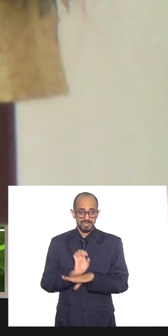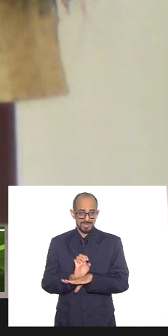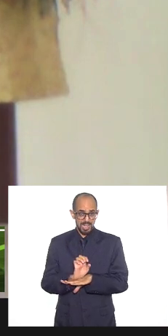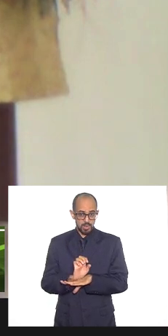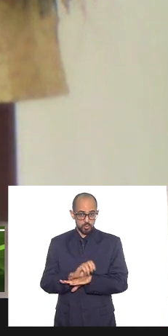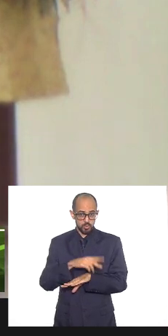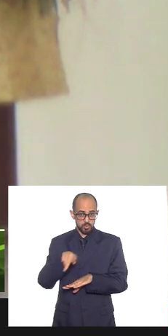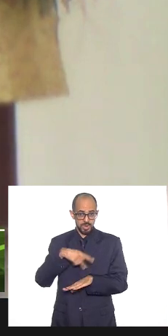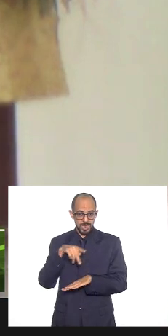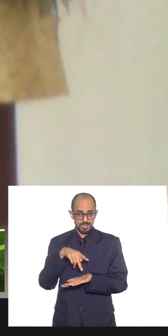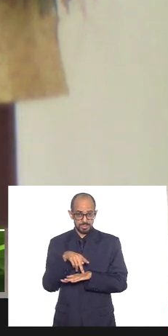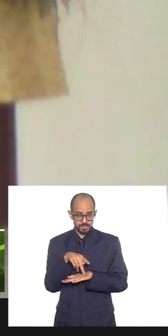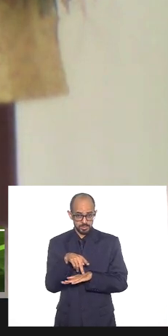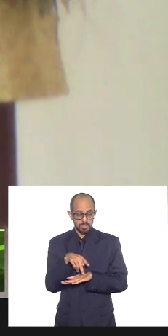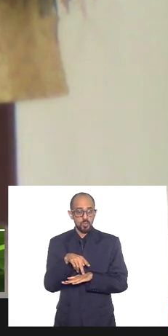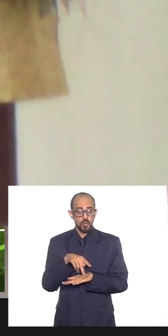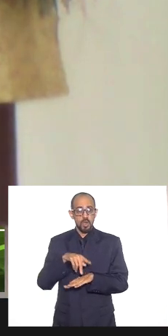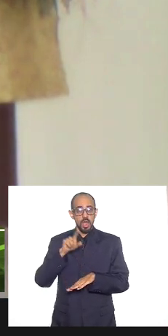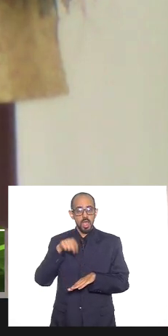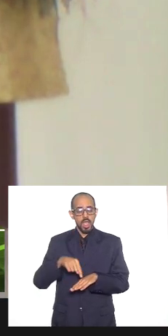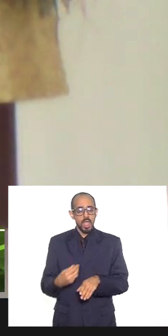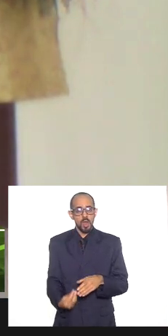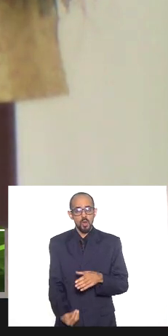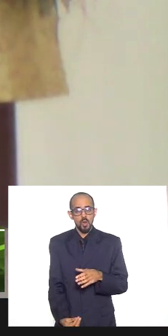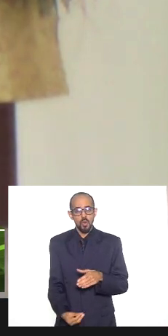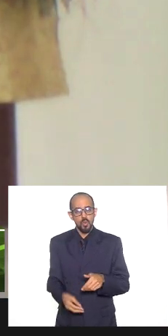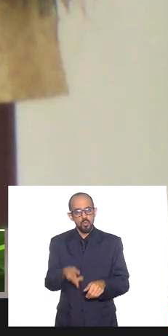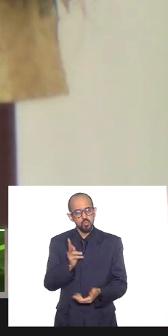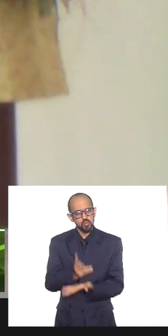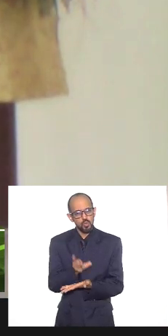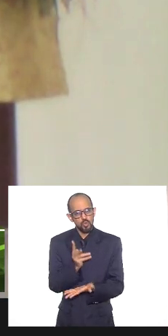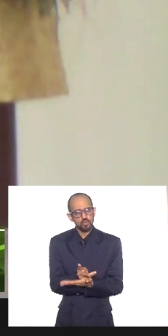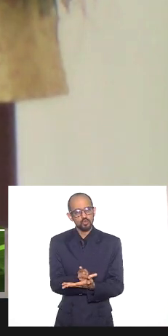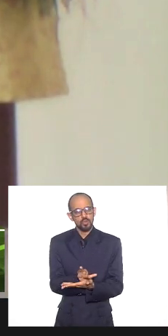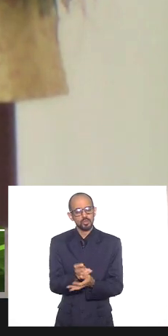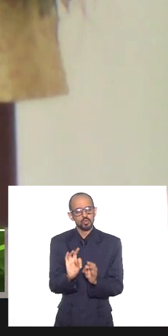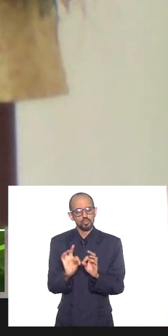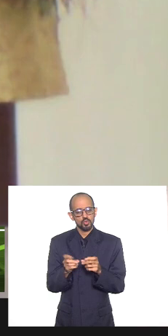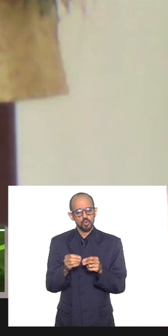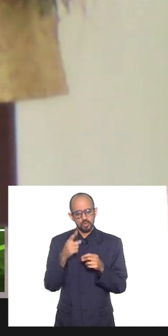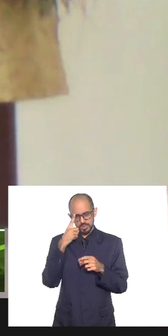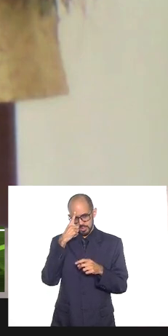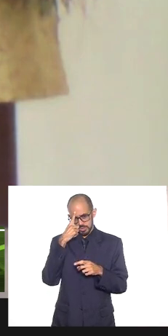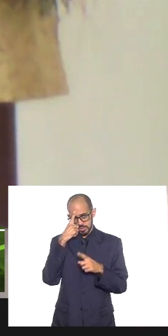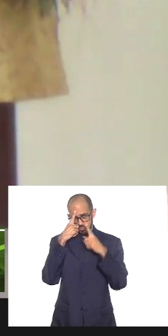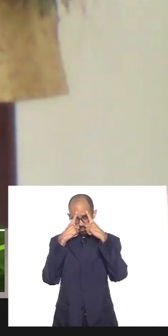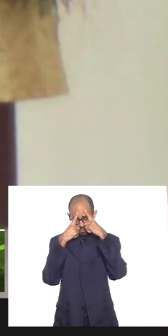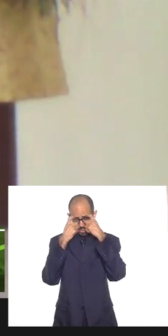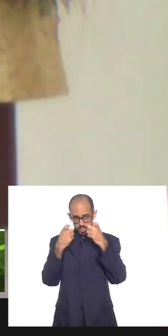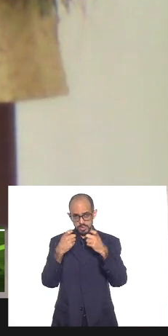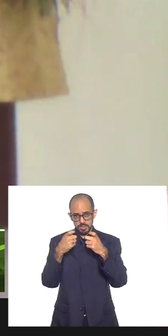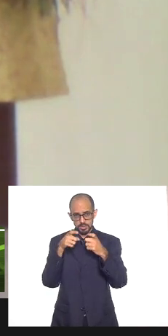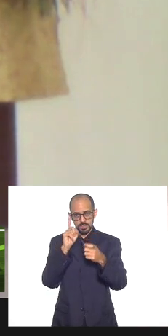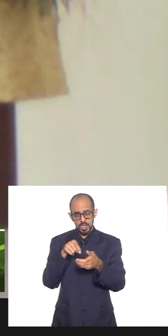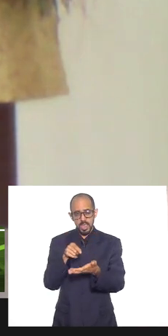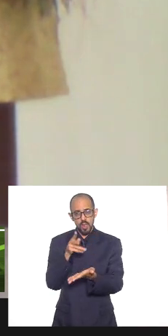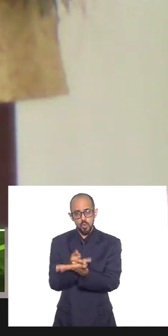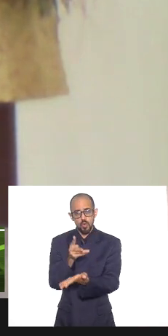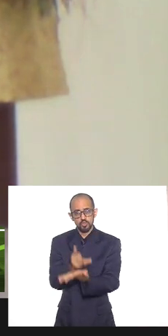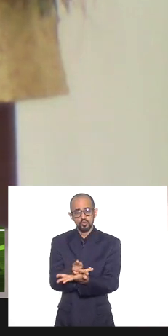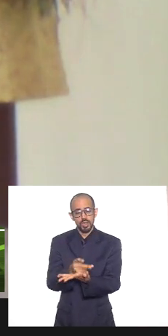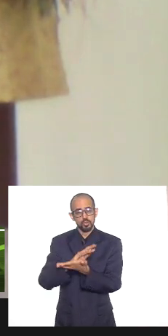é o mantenedor de todas essas violências. É o mantenedor do racismo,